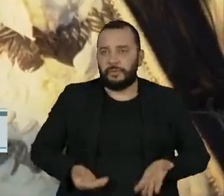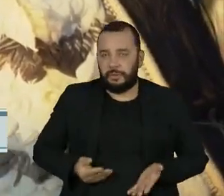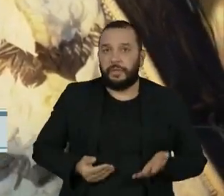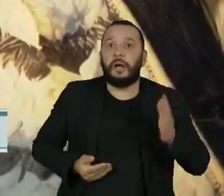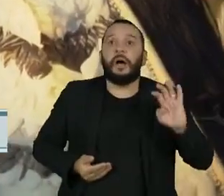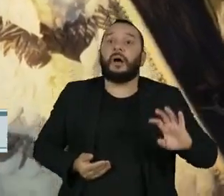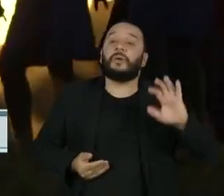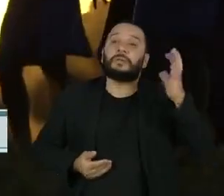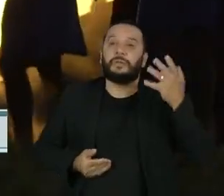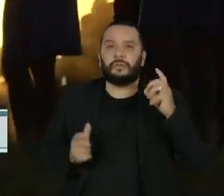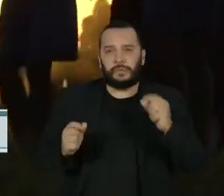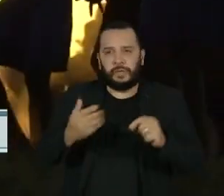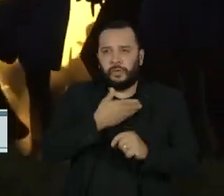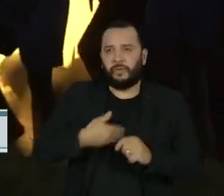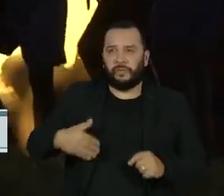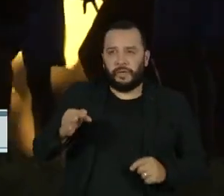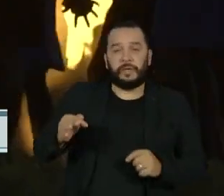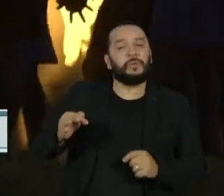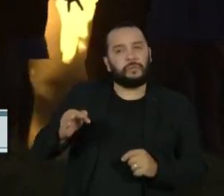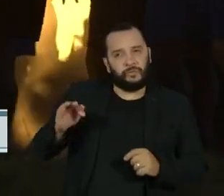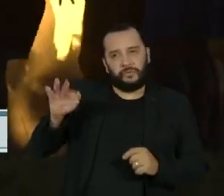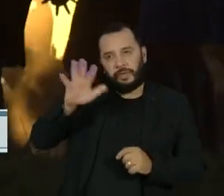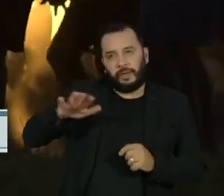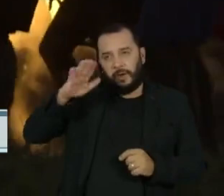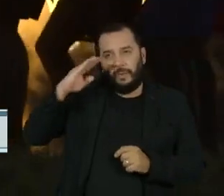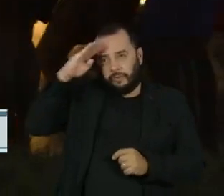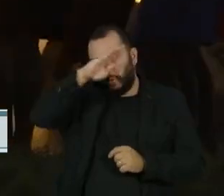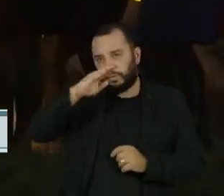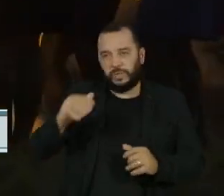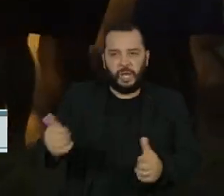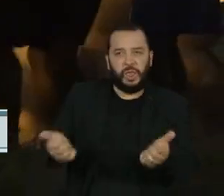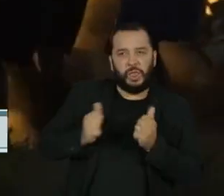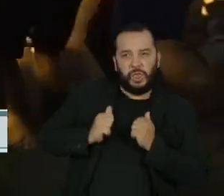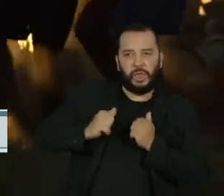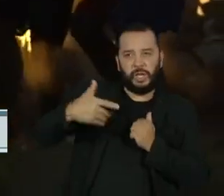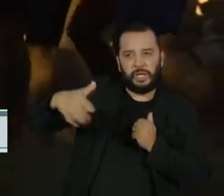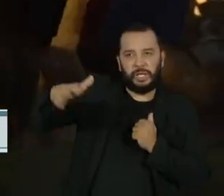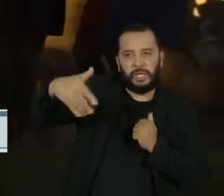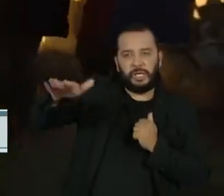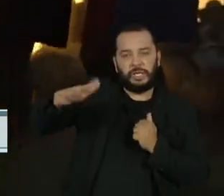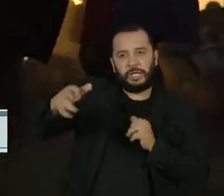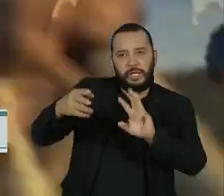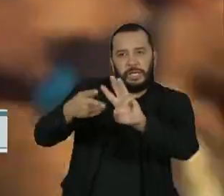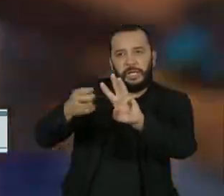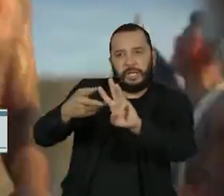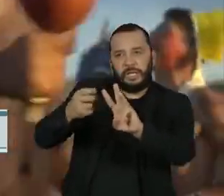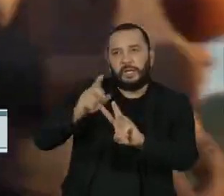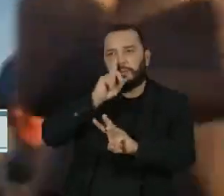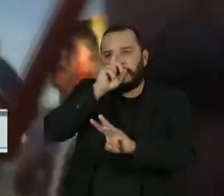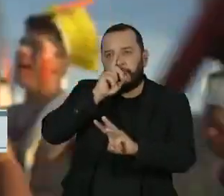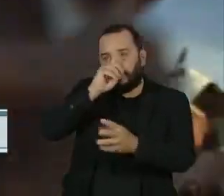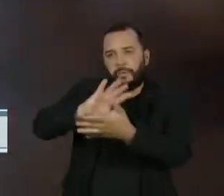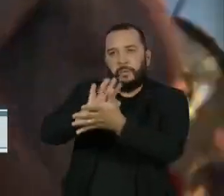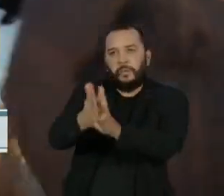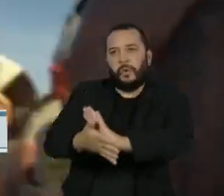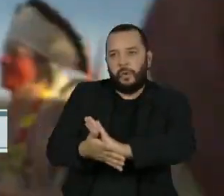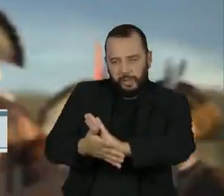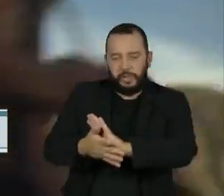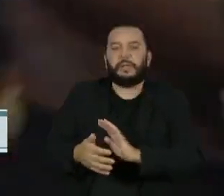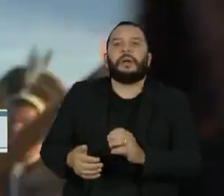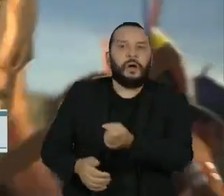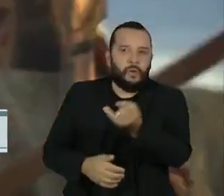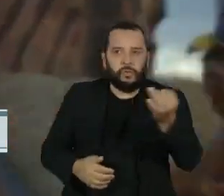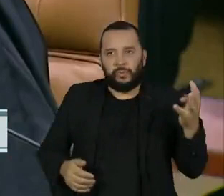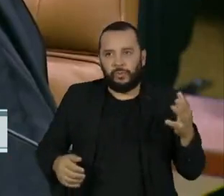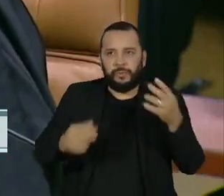ocorrido ações e omissões do governo Bolsonaro que colocavam indígenas em risco real de genocídio com possibilidade de extermínio de